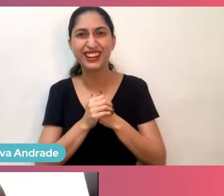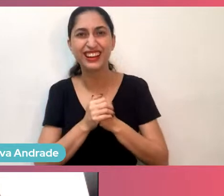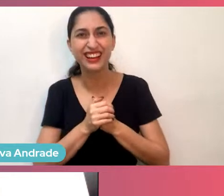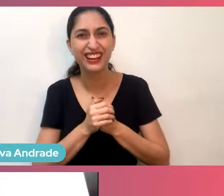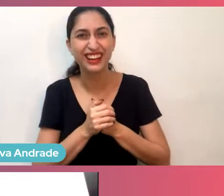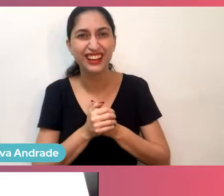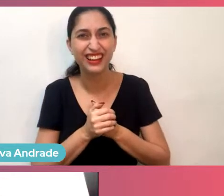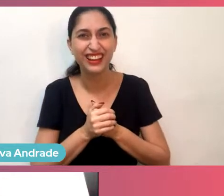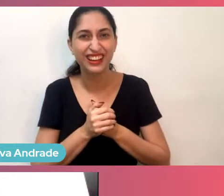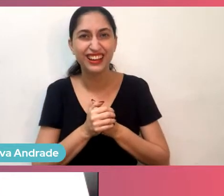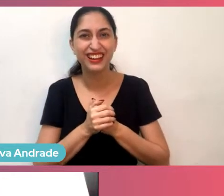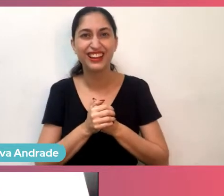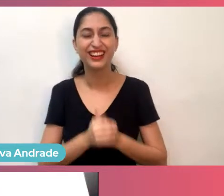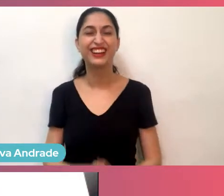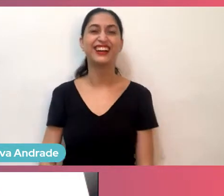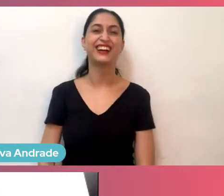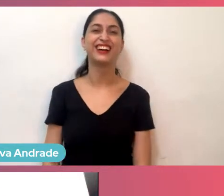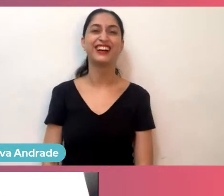E aí,